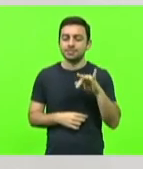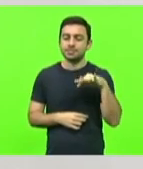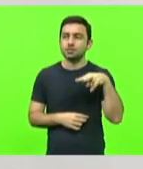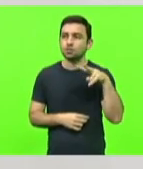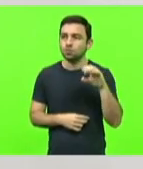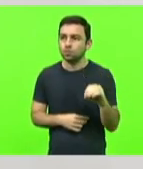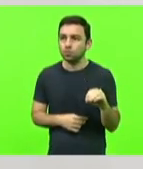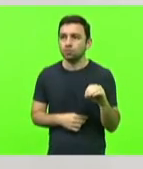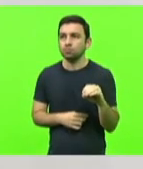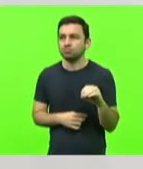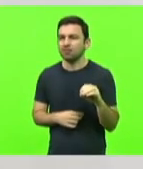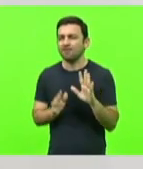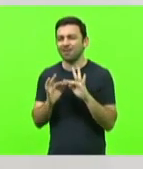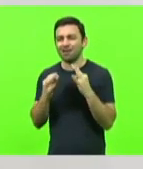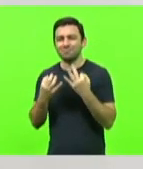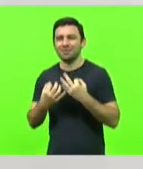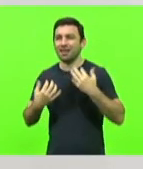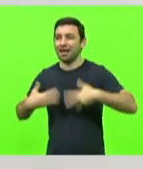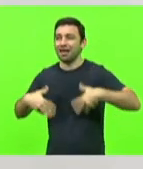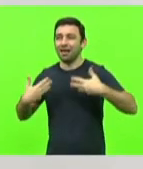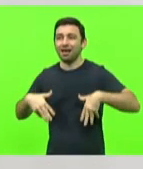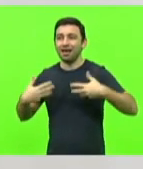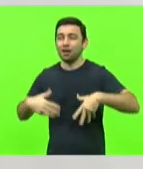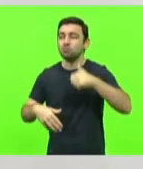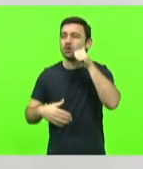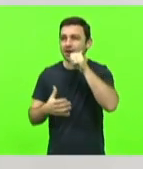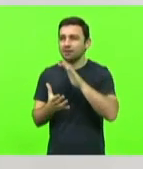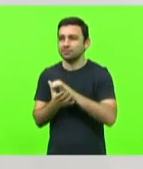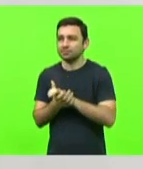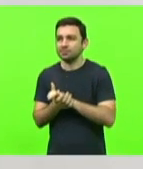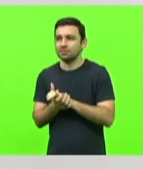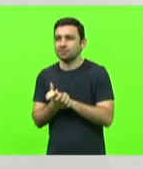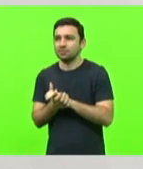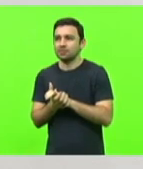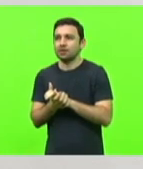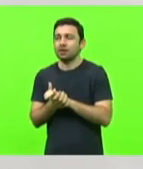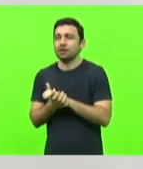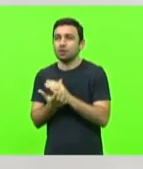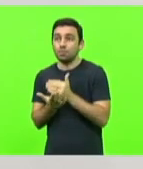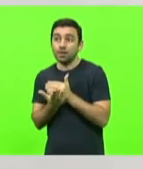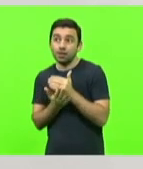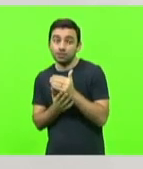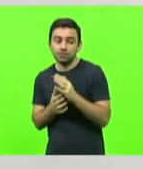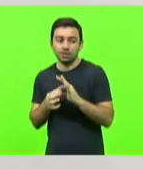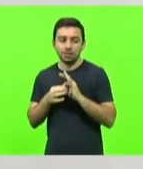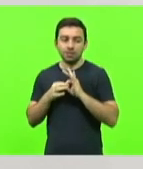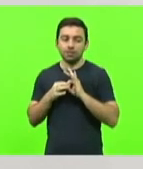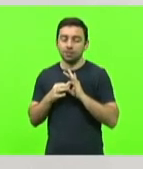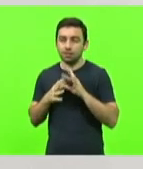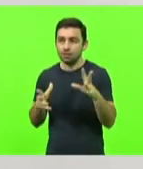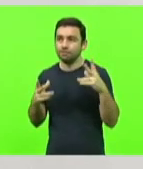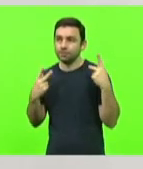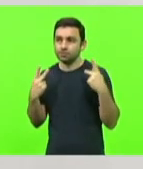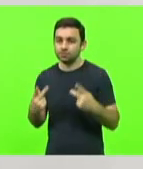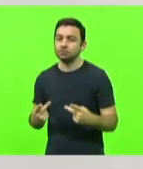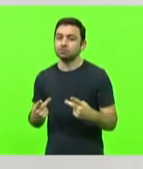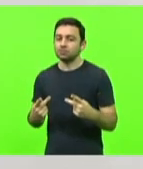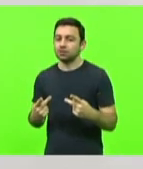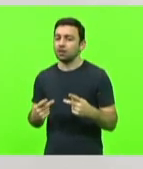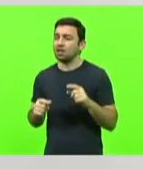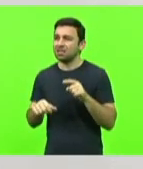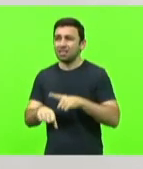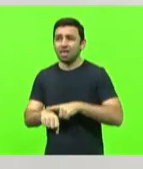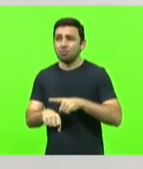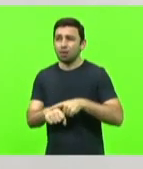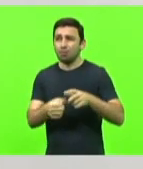Marcin, família desesperada, a esposa dele acredita que agora início de outubro vai ser liberada as visitas, que esse tempo todo ela não pôde visitar.